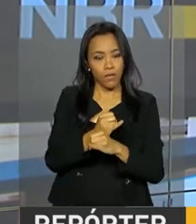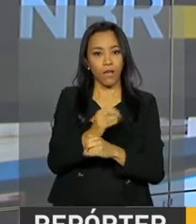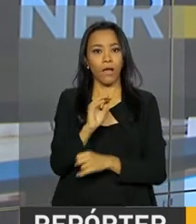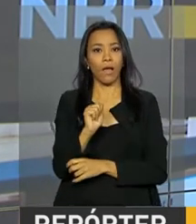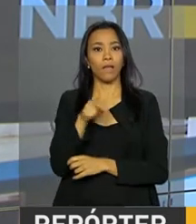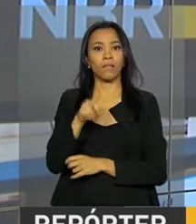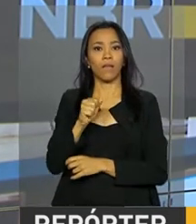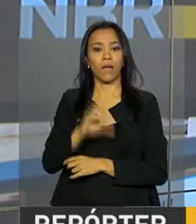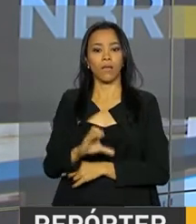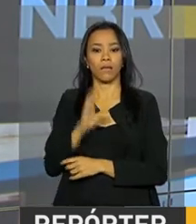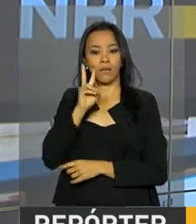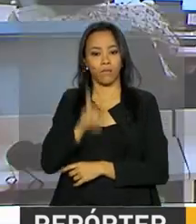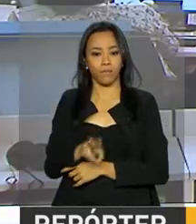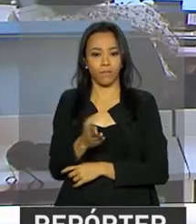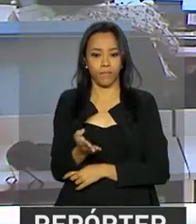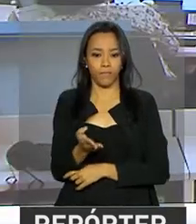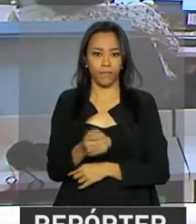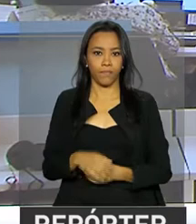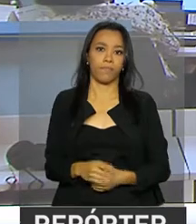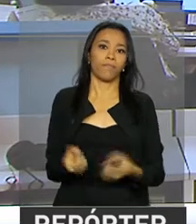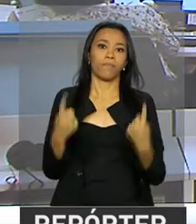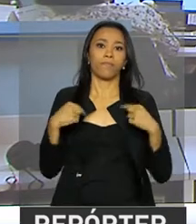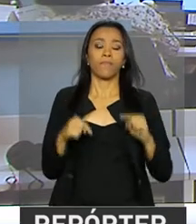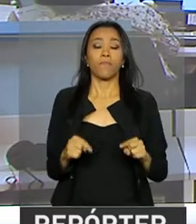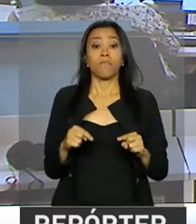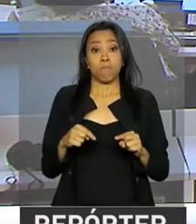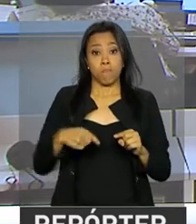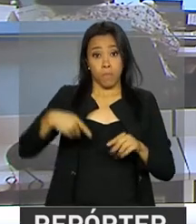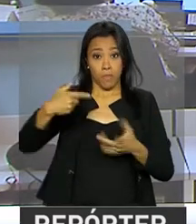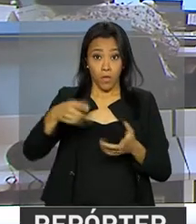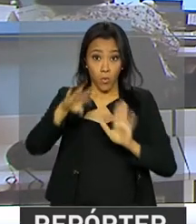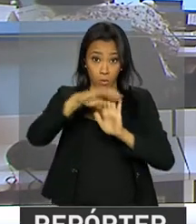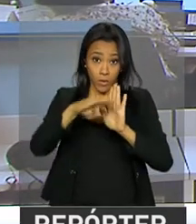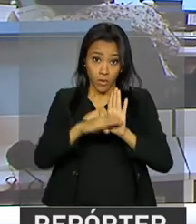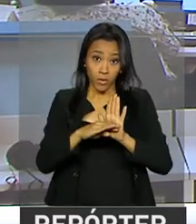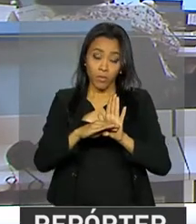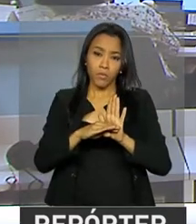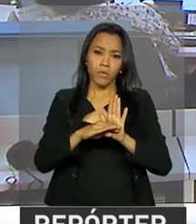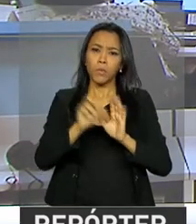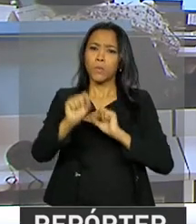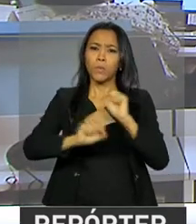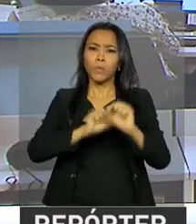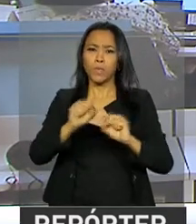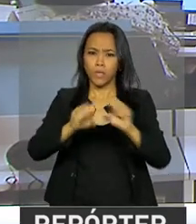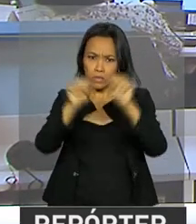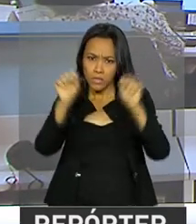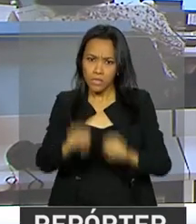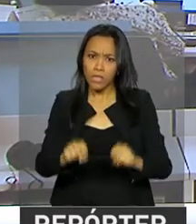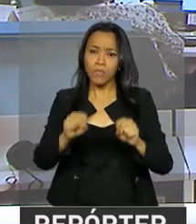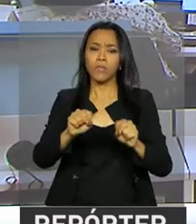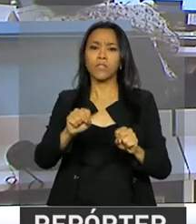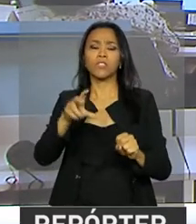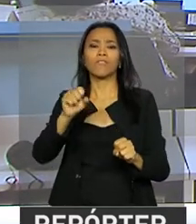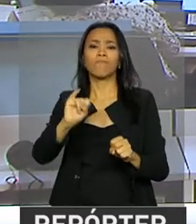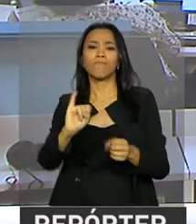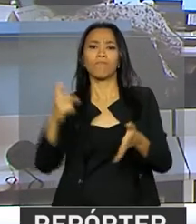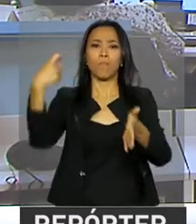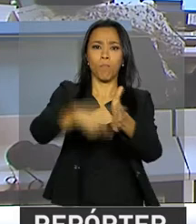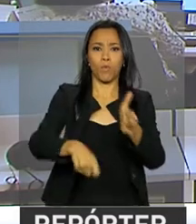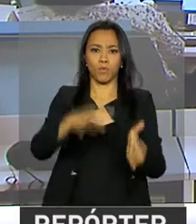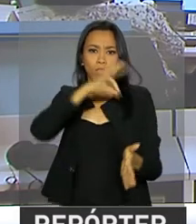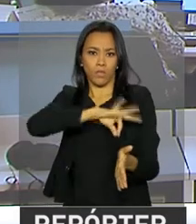ANAC na internet. E o programa gerador da Declaração do Imposto de Renda está disponível na internet.